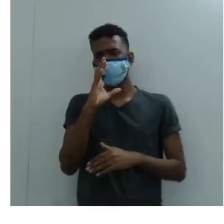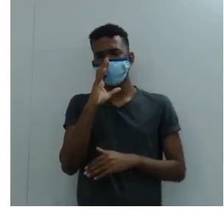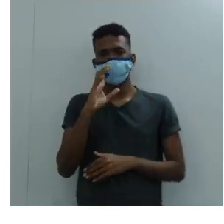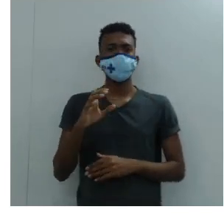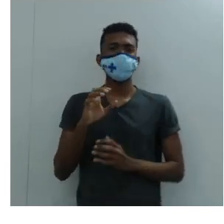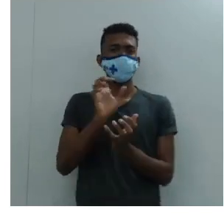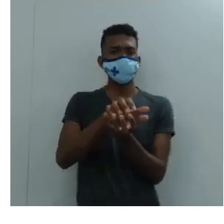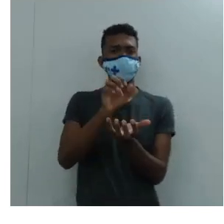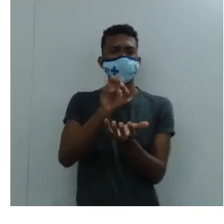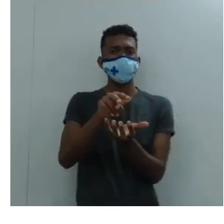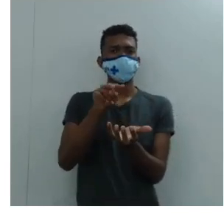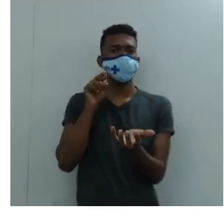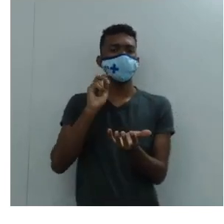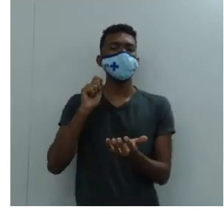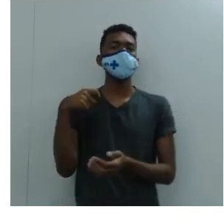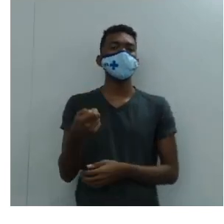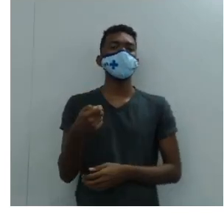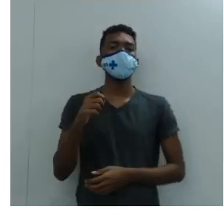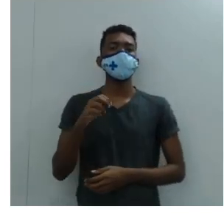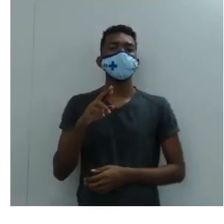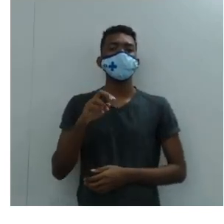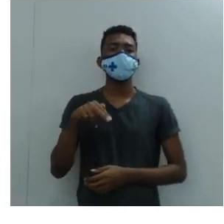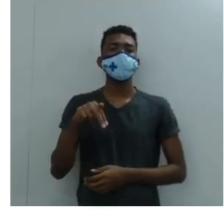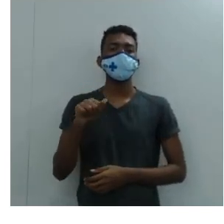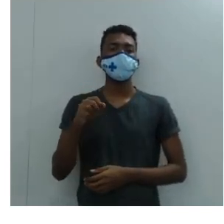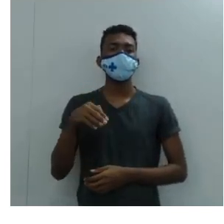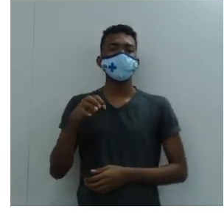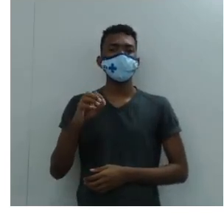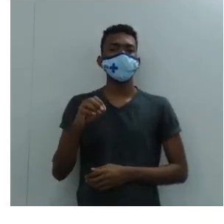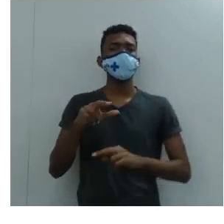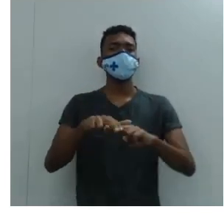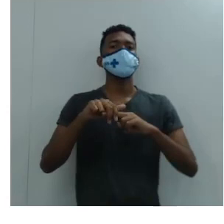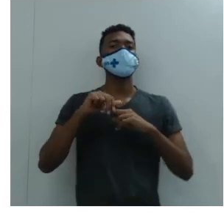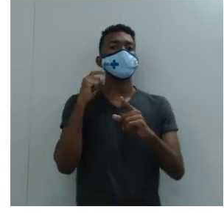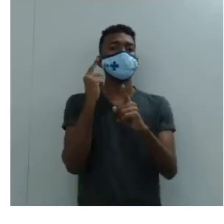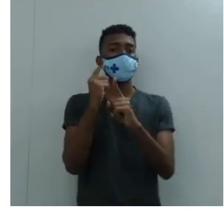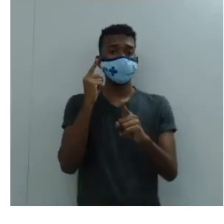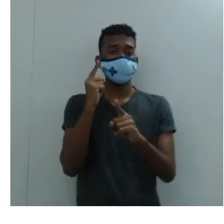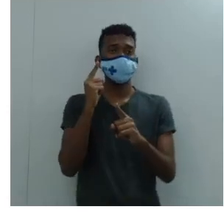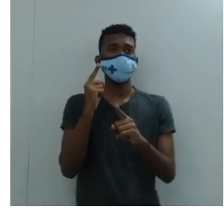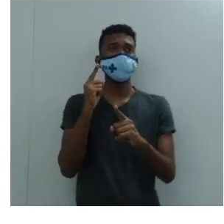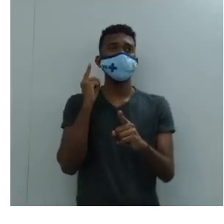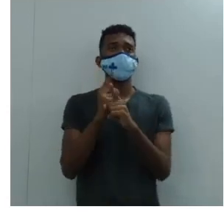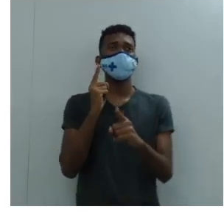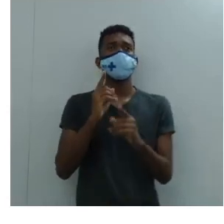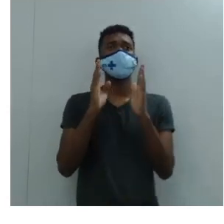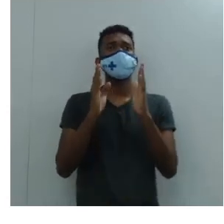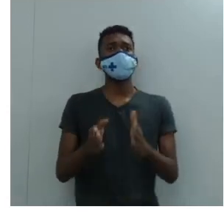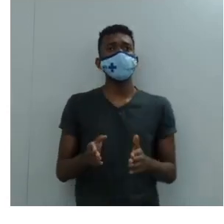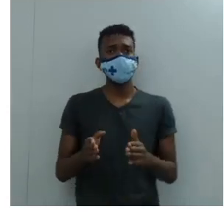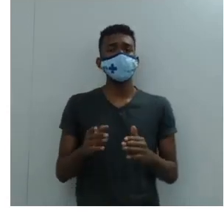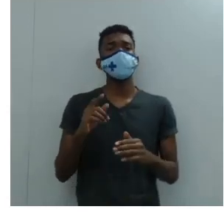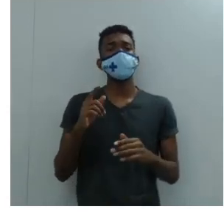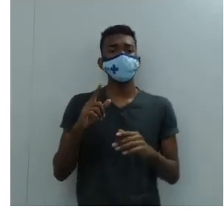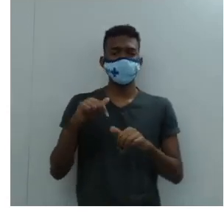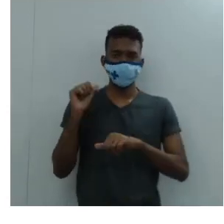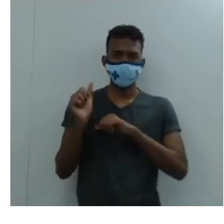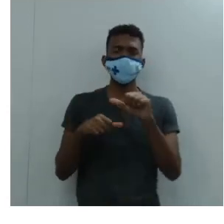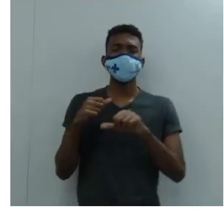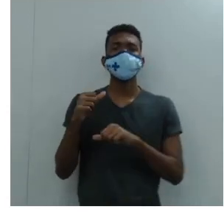denomina-se renascimento devido a descoberta. Descoberta e a revalorização